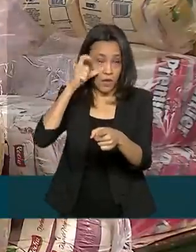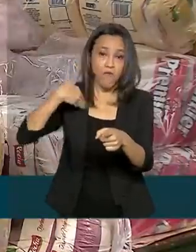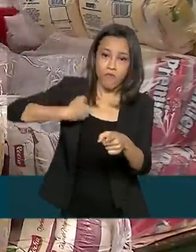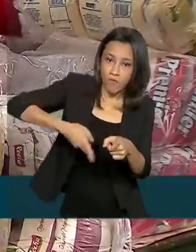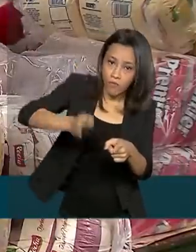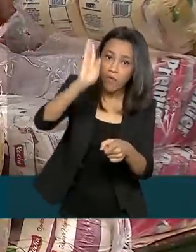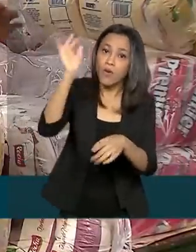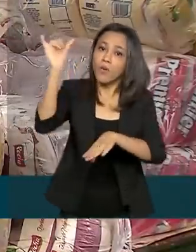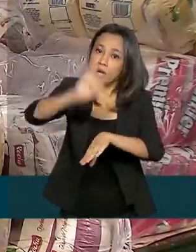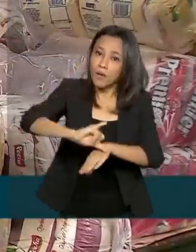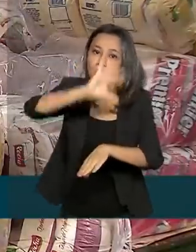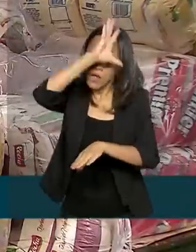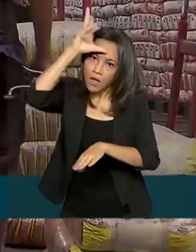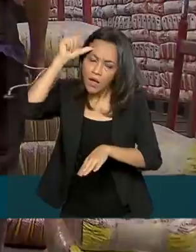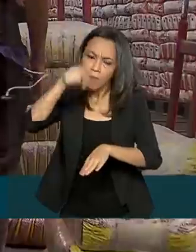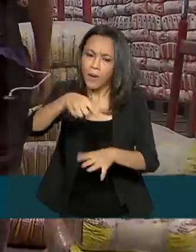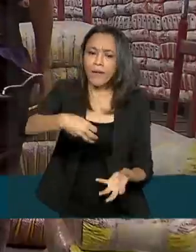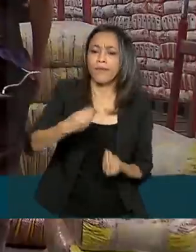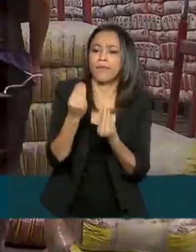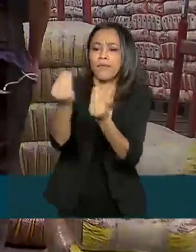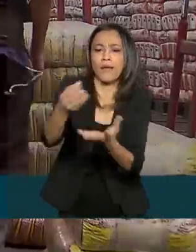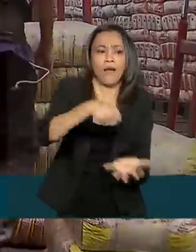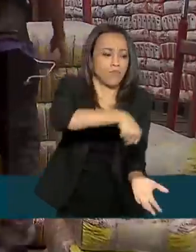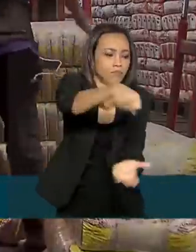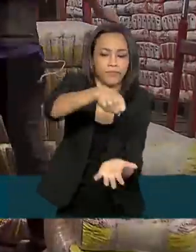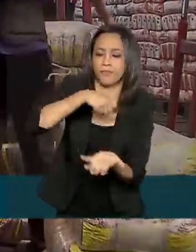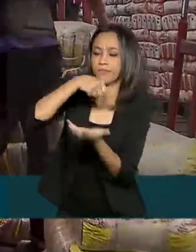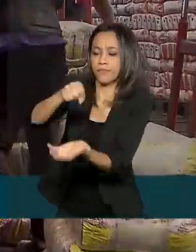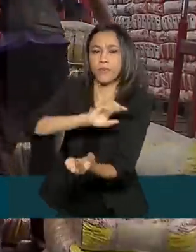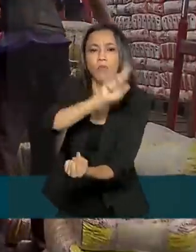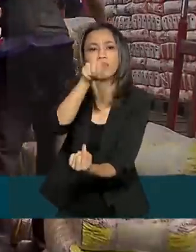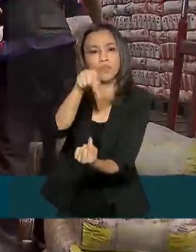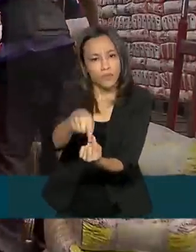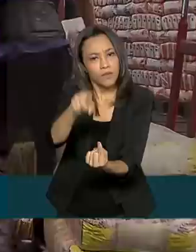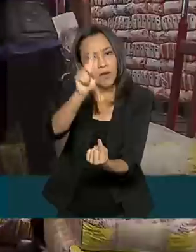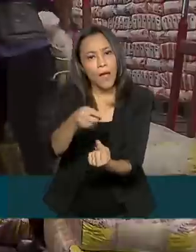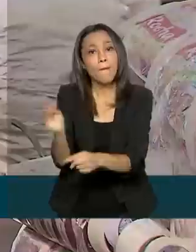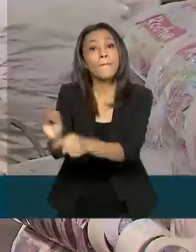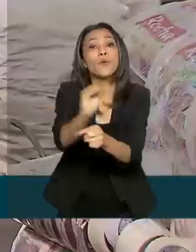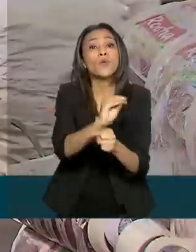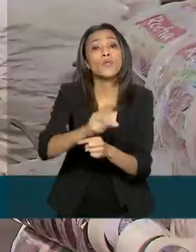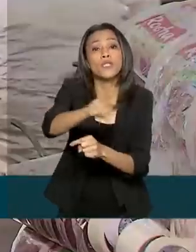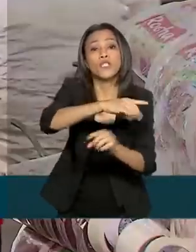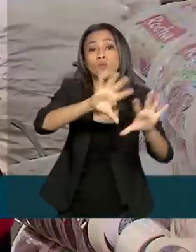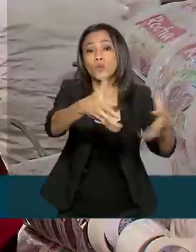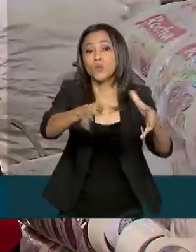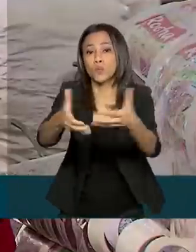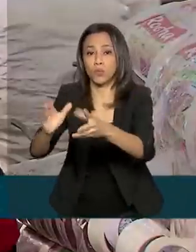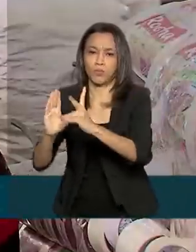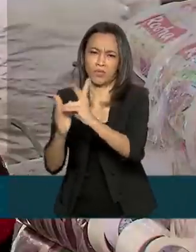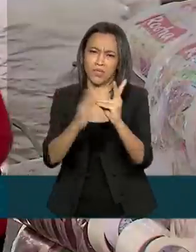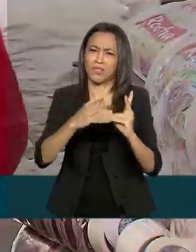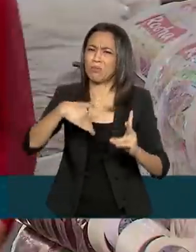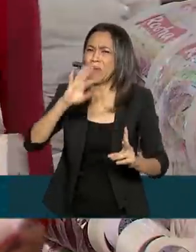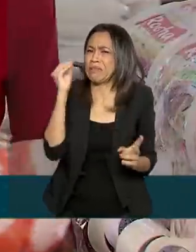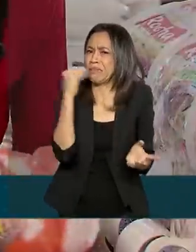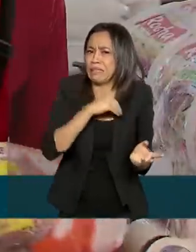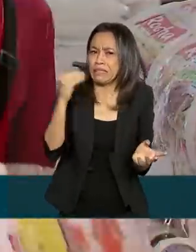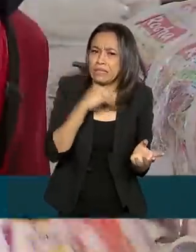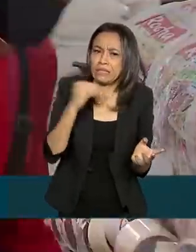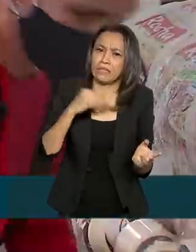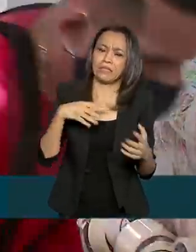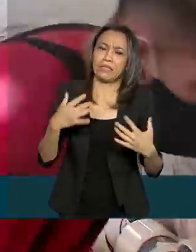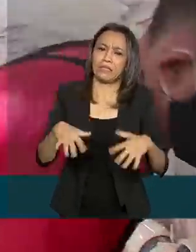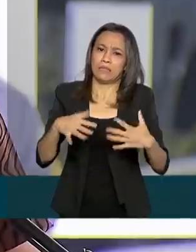entrega das cestas básicas e afirmou que o objetivo da ação é proteger os indígenas, que são mais vulneráveis aos efeitos da